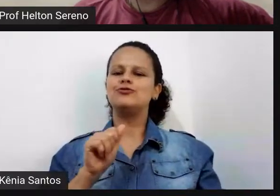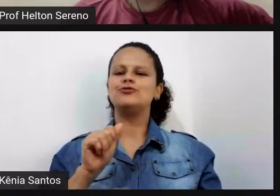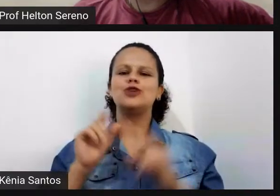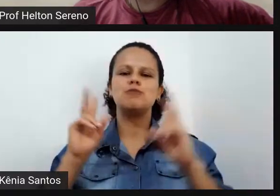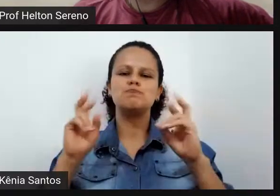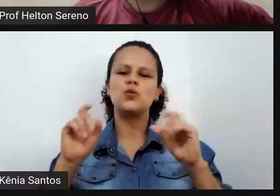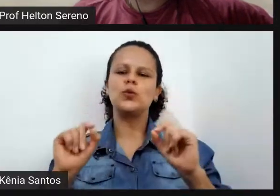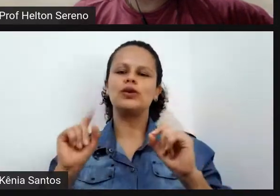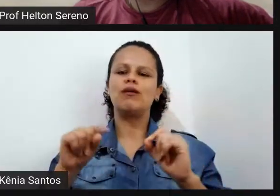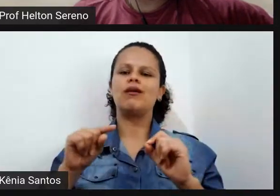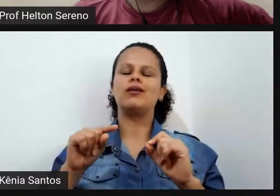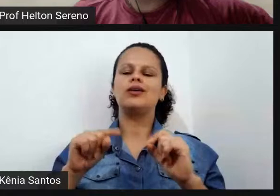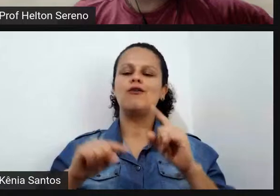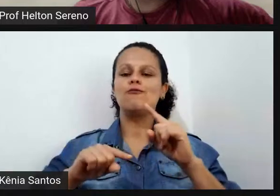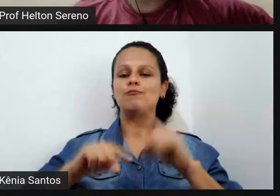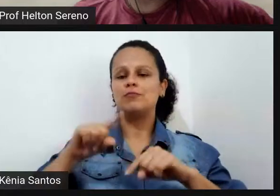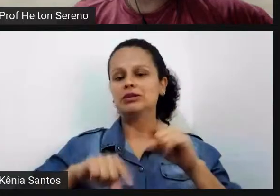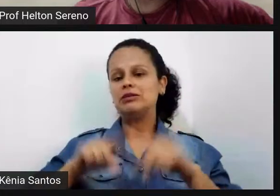aprendizagem